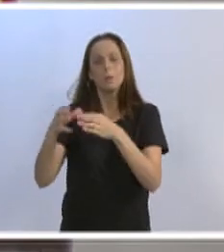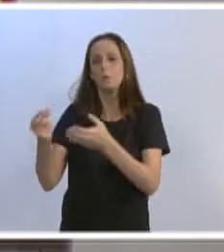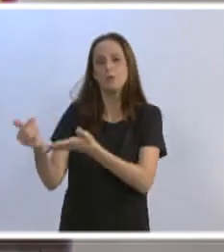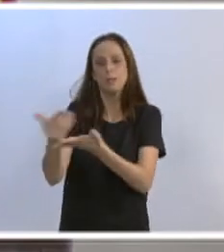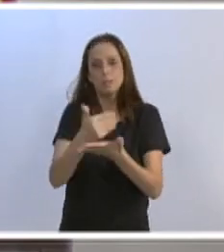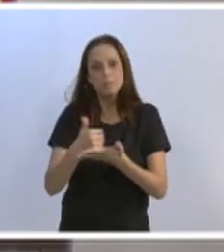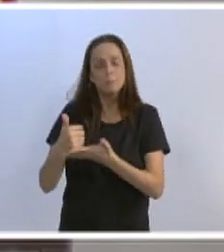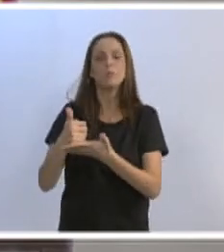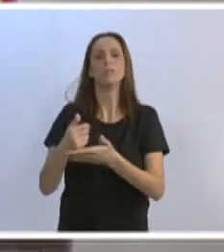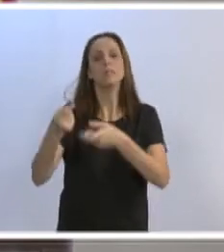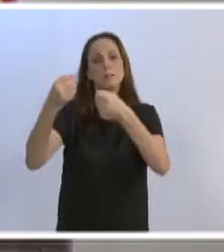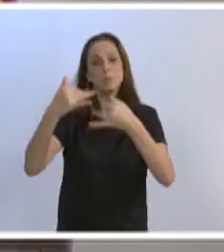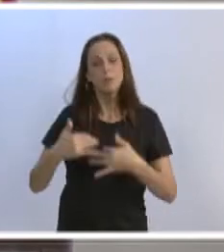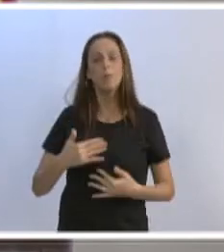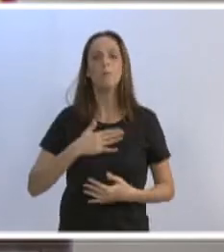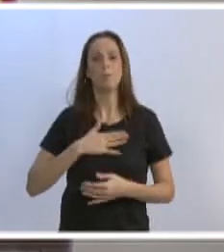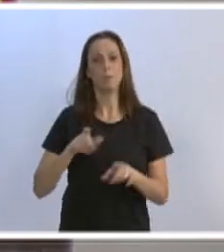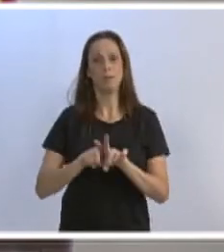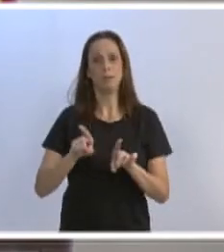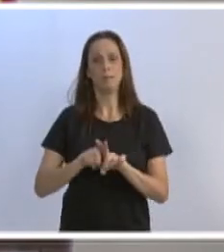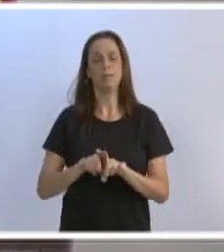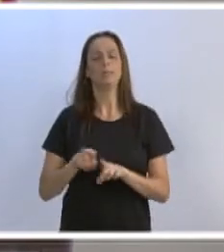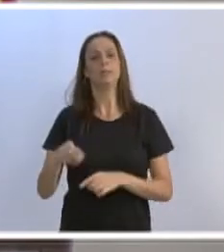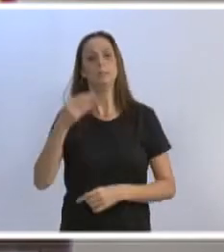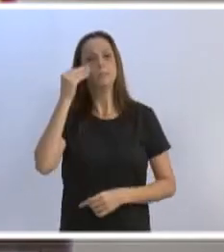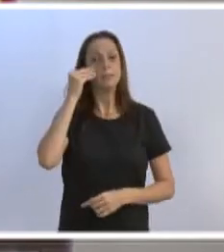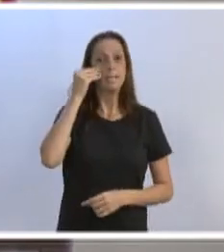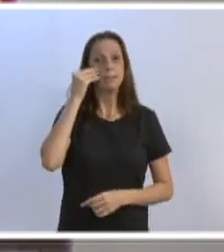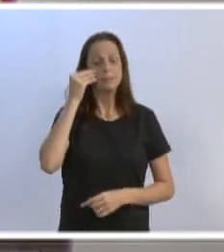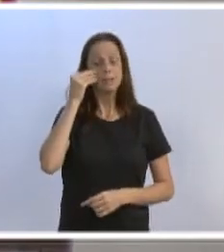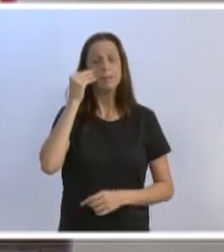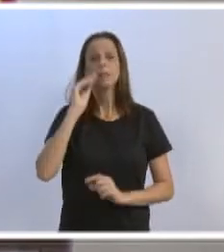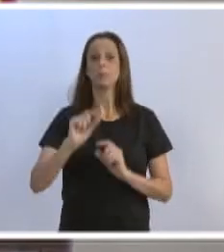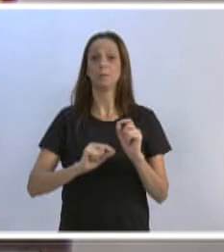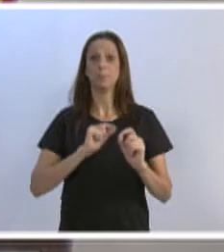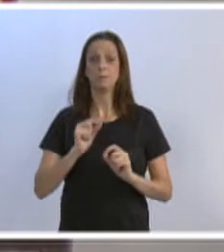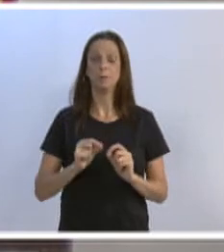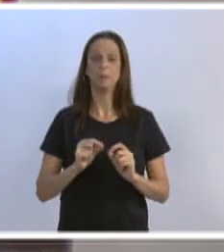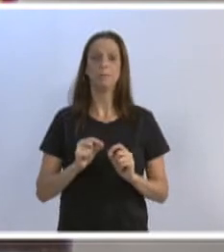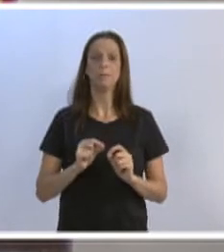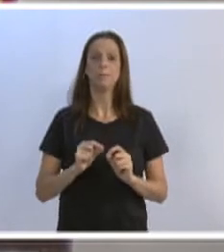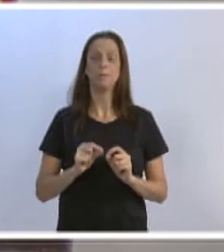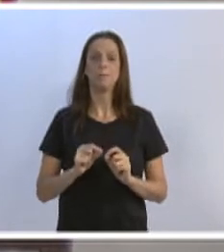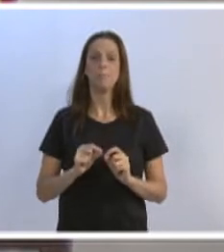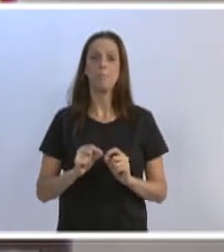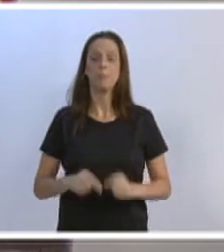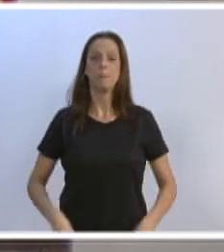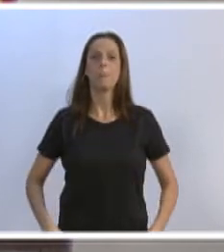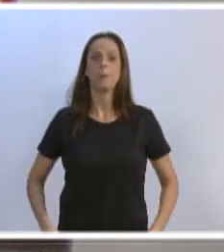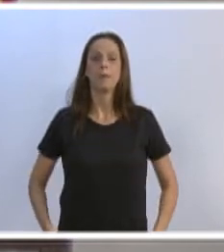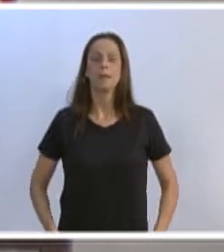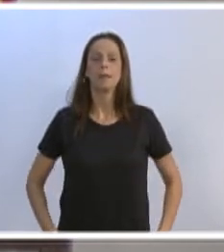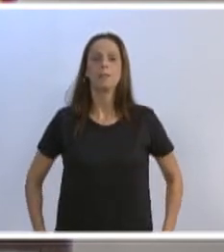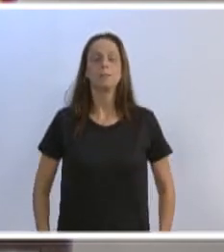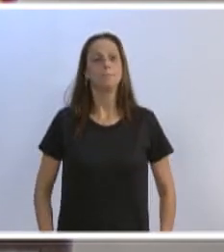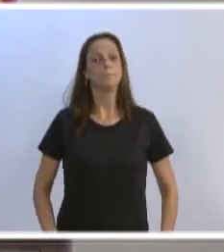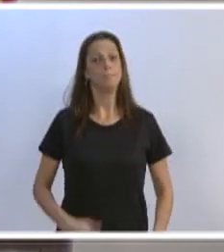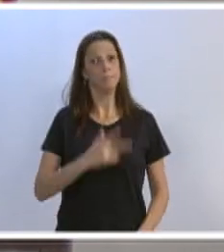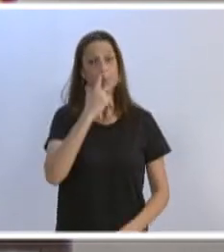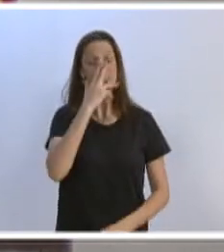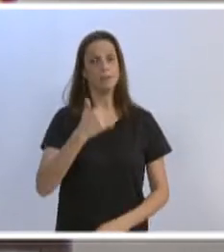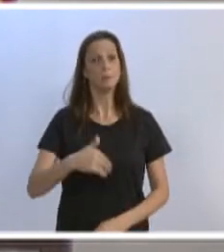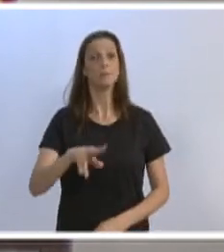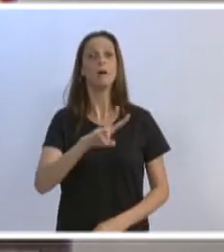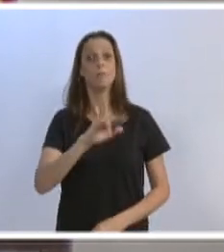conversei com o diretor Luciano, estão tentando acondicionar uma situação que possa estar aí contemplando mais algumas